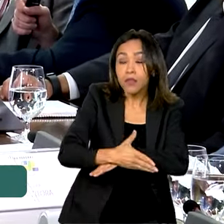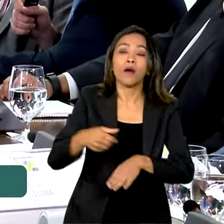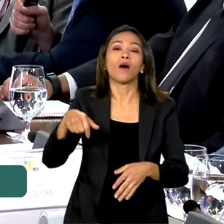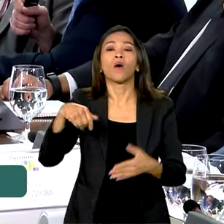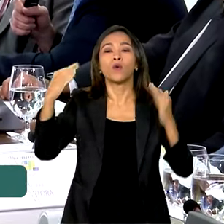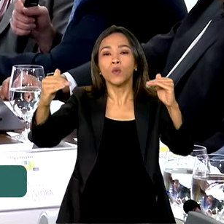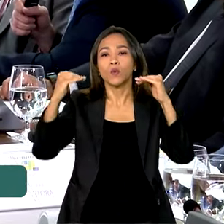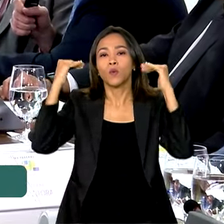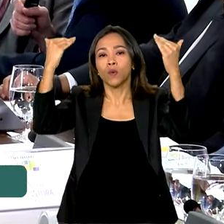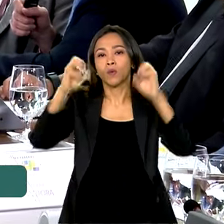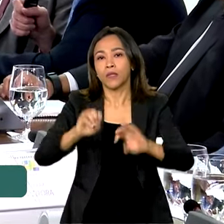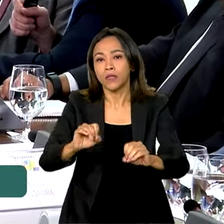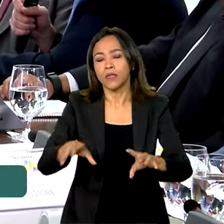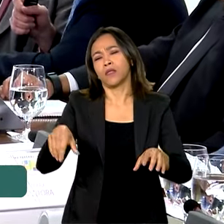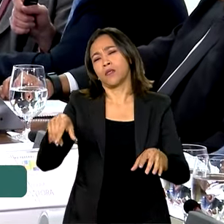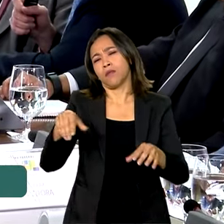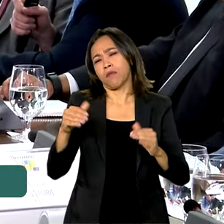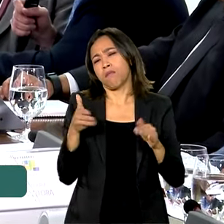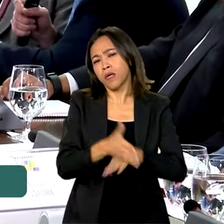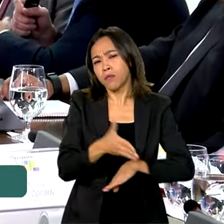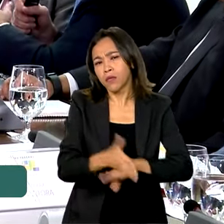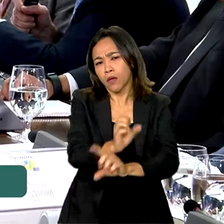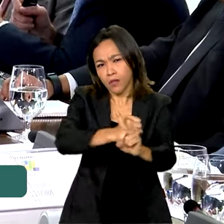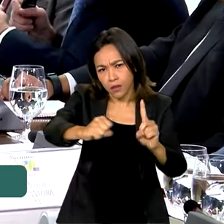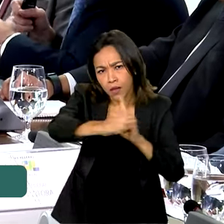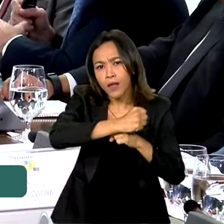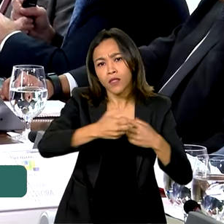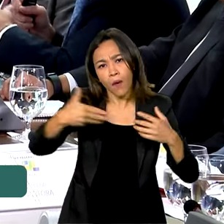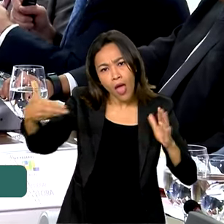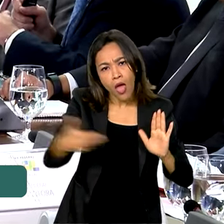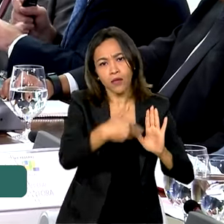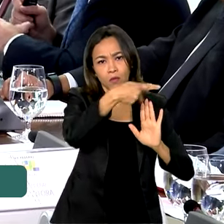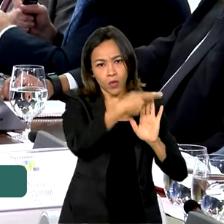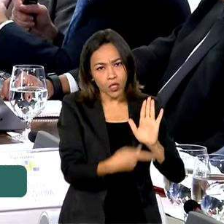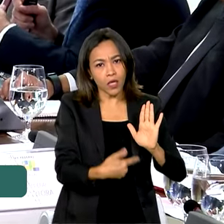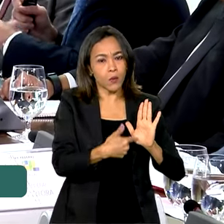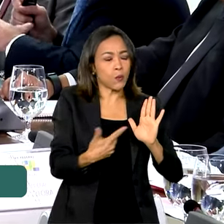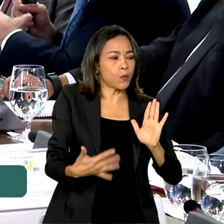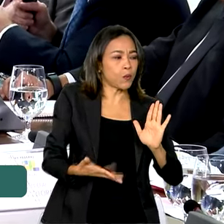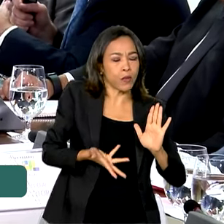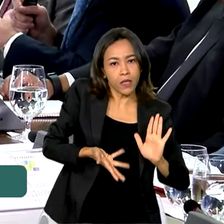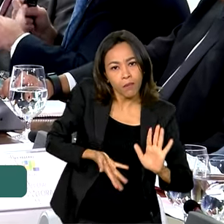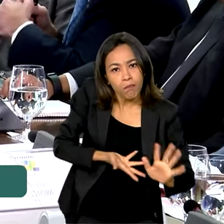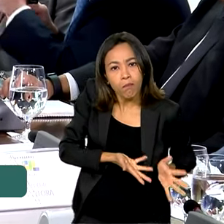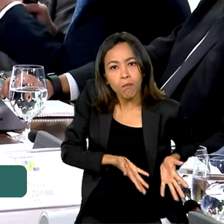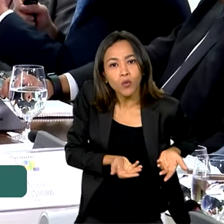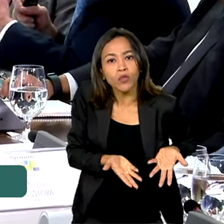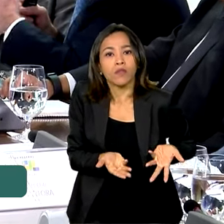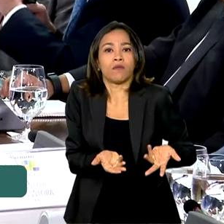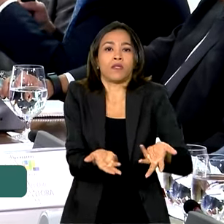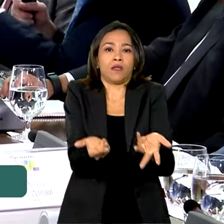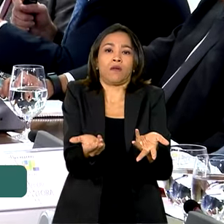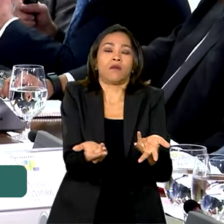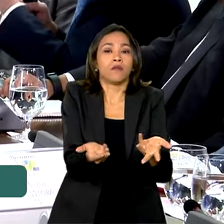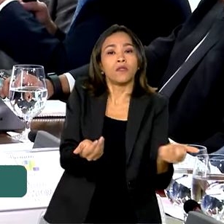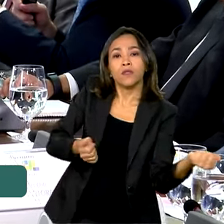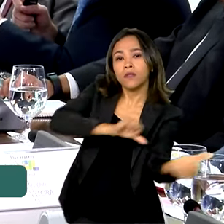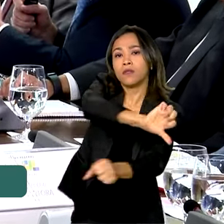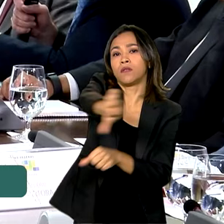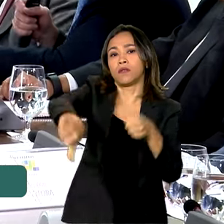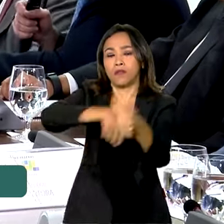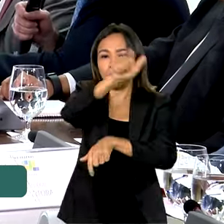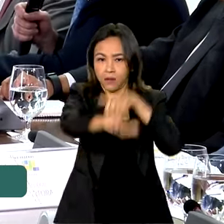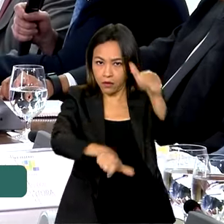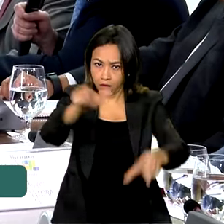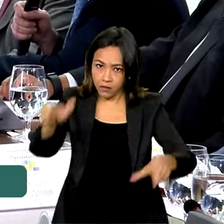mobilização da sociedade como um todo. Então, é projeto que tem uma grande motivação, nesse momento, de transformar a sociedade,